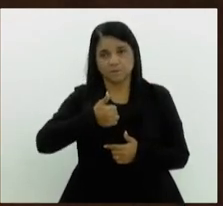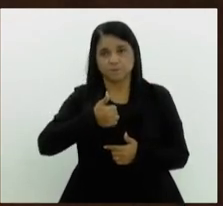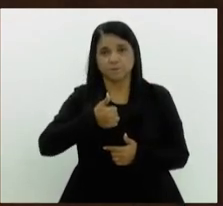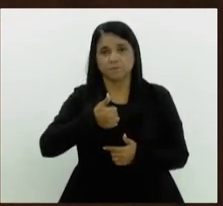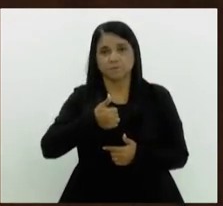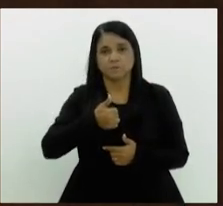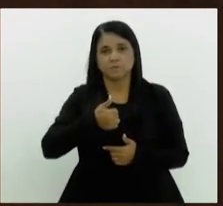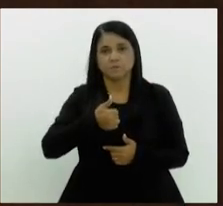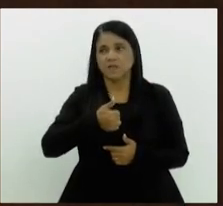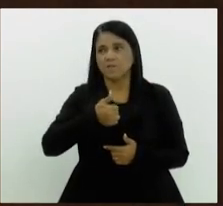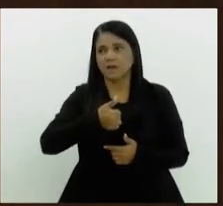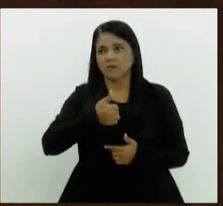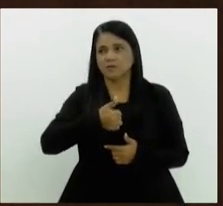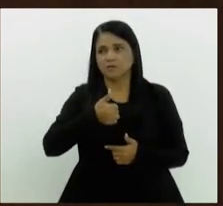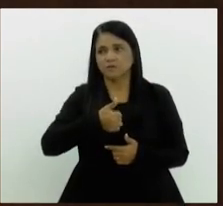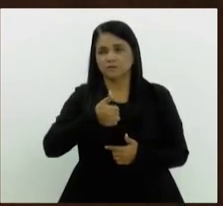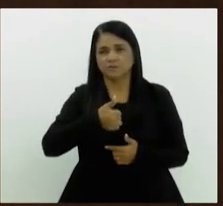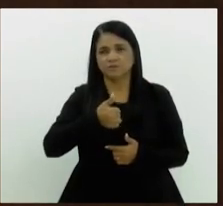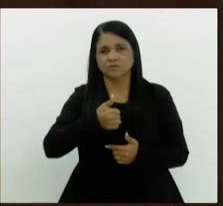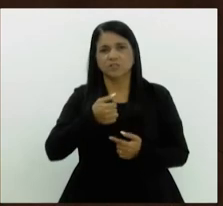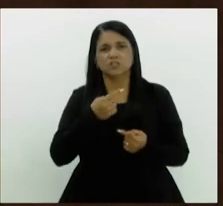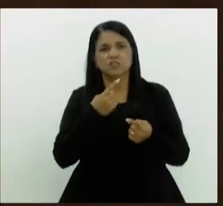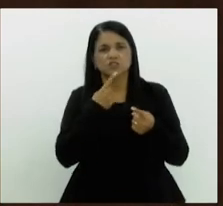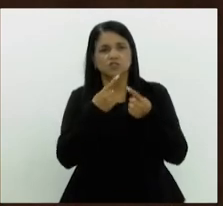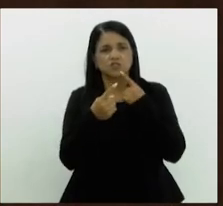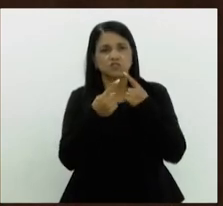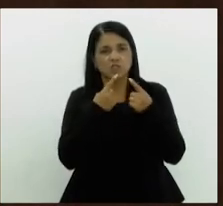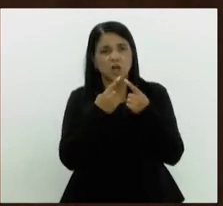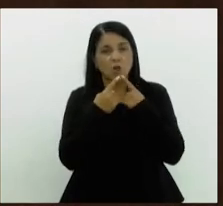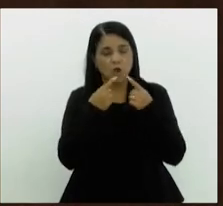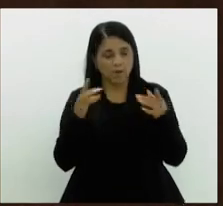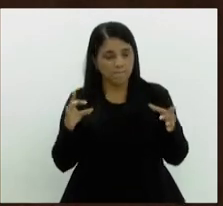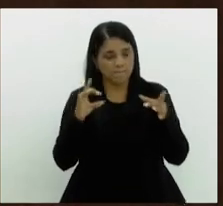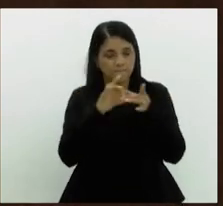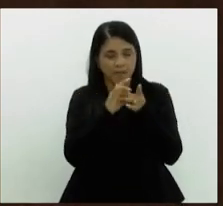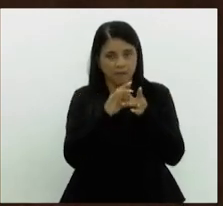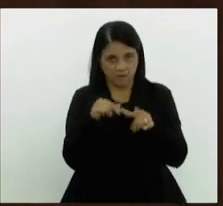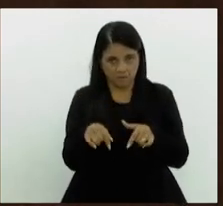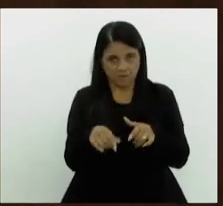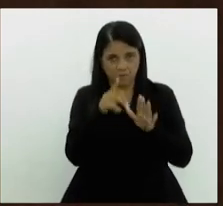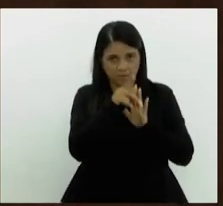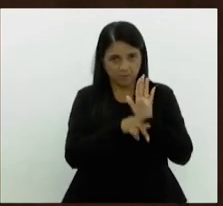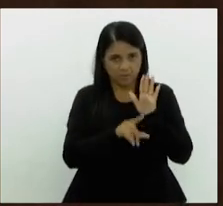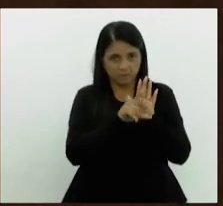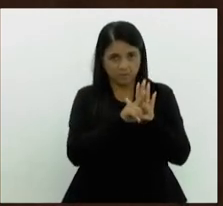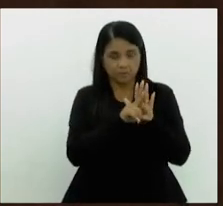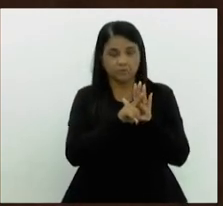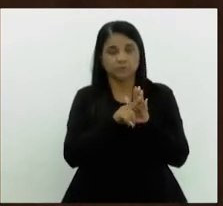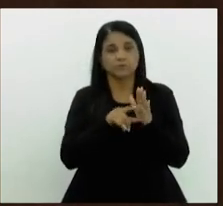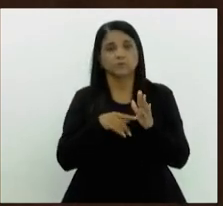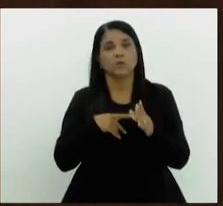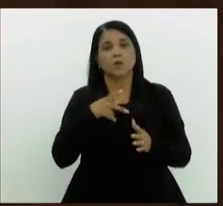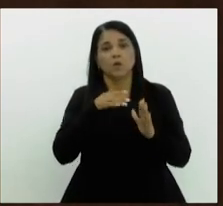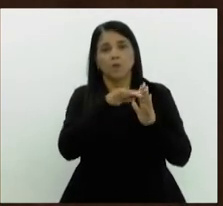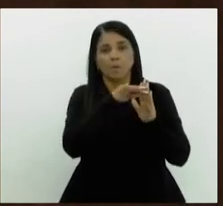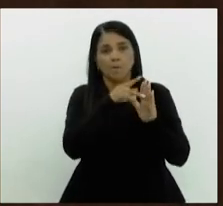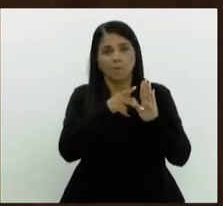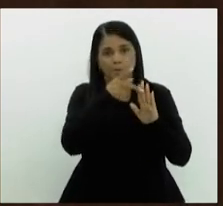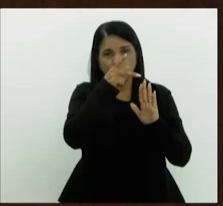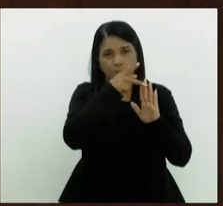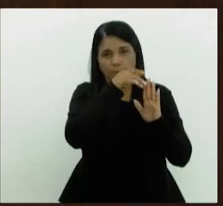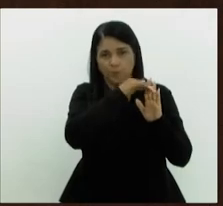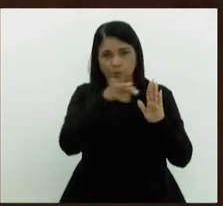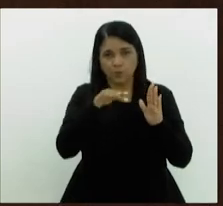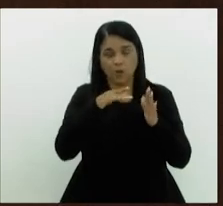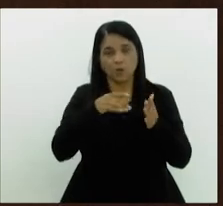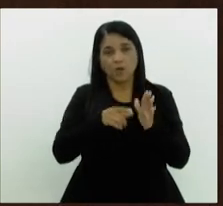idêntico a esse, mas dialoga com esse, que é um protocolo antirracista nas escolas. Porque,